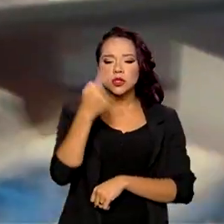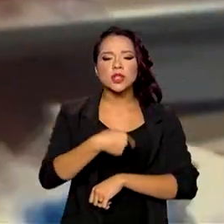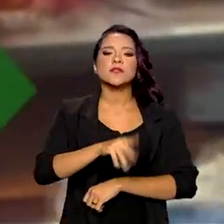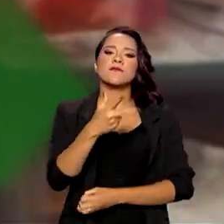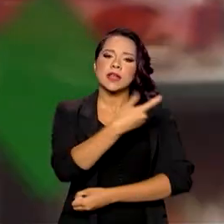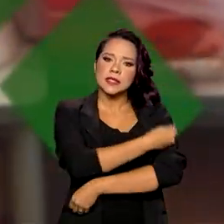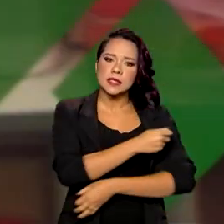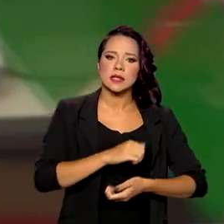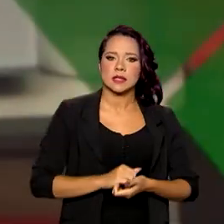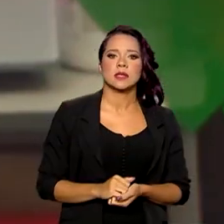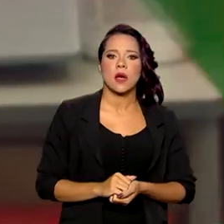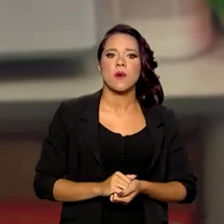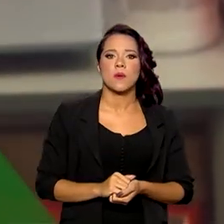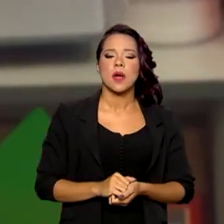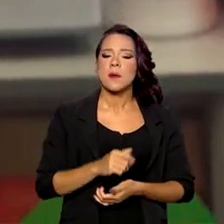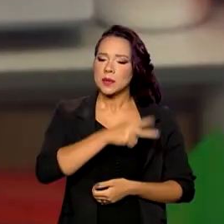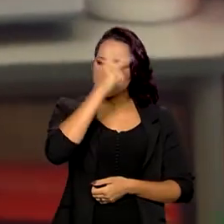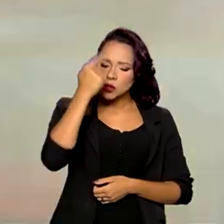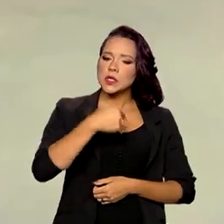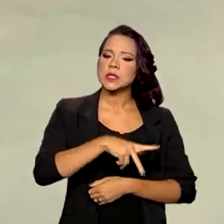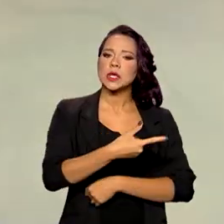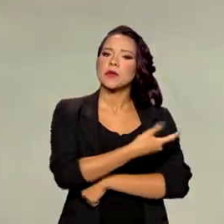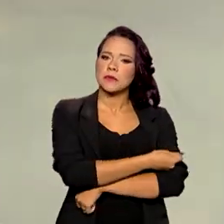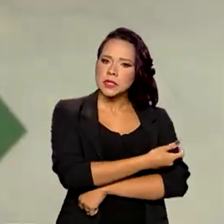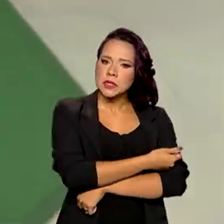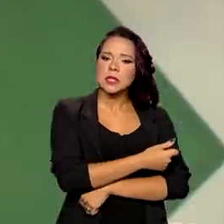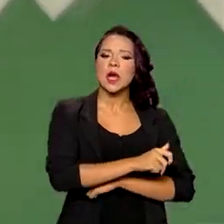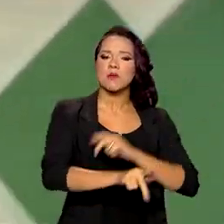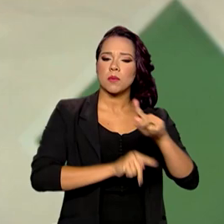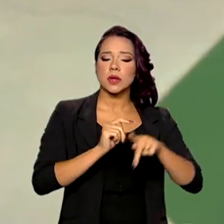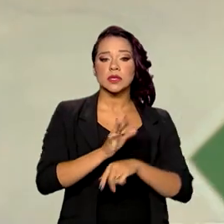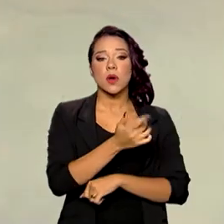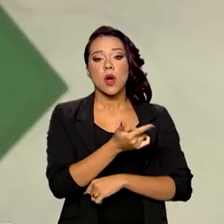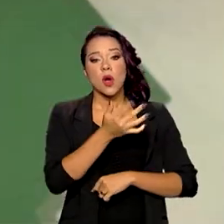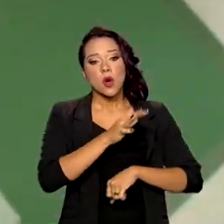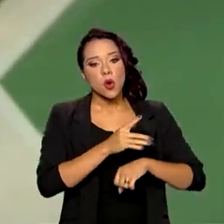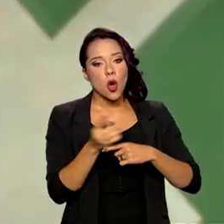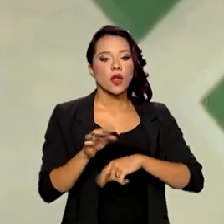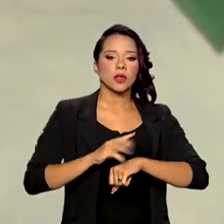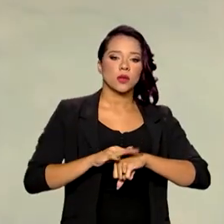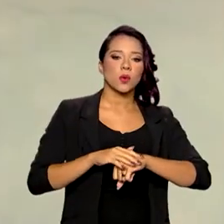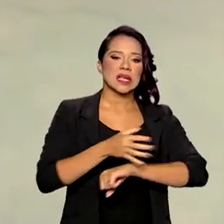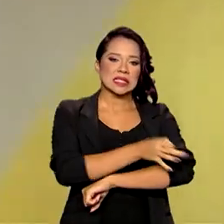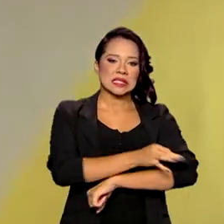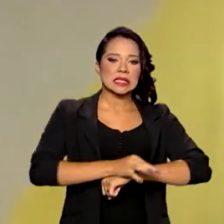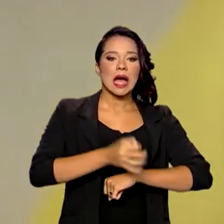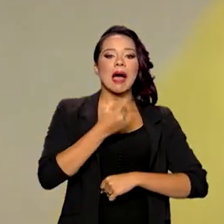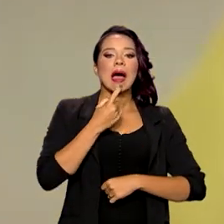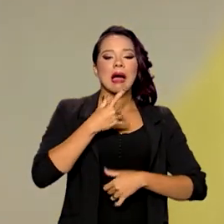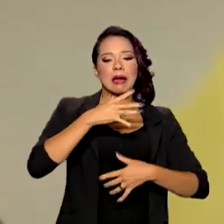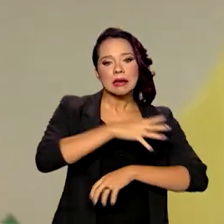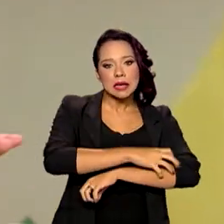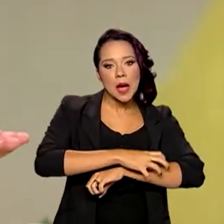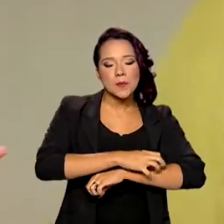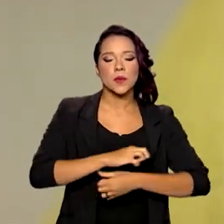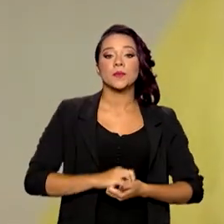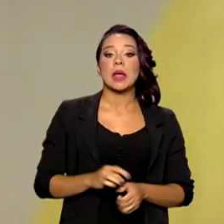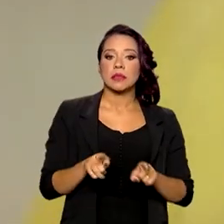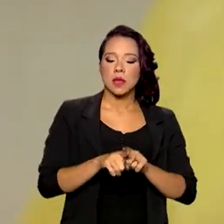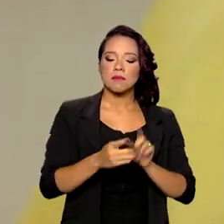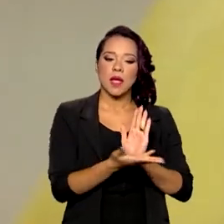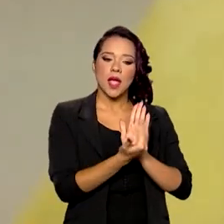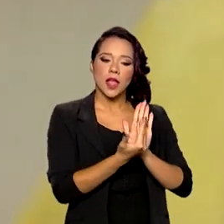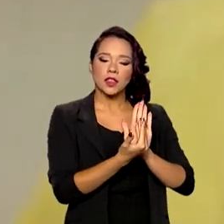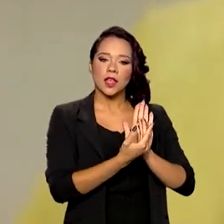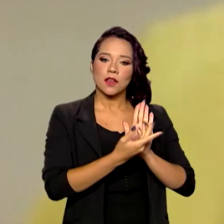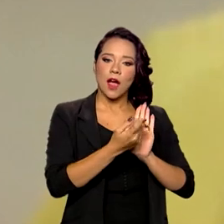busca para vacinar a nossa população contra o sarampo e ao vacinar contra o sarampo, também atualizar a